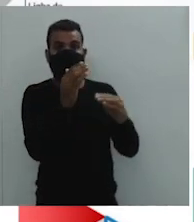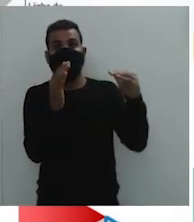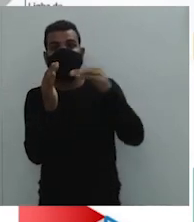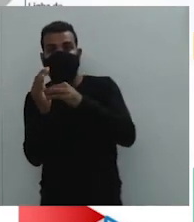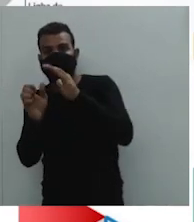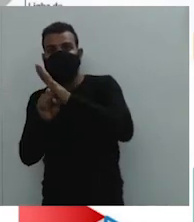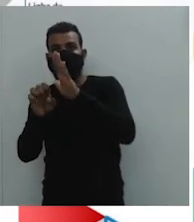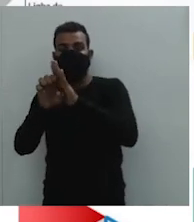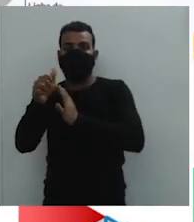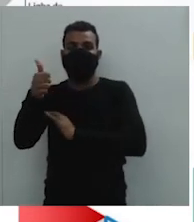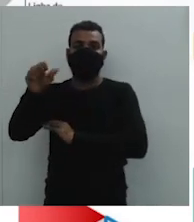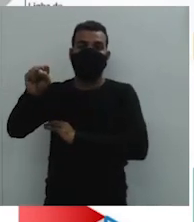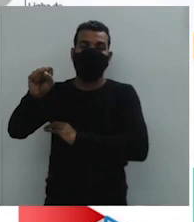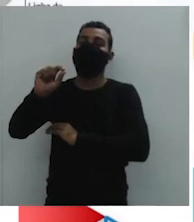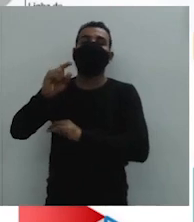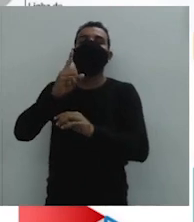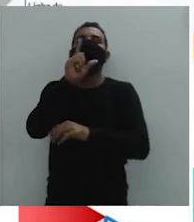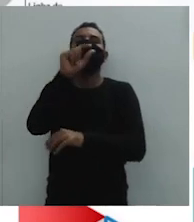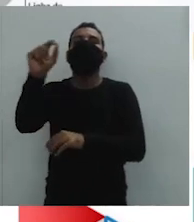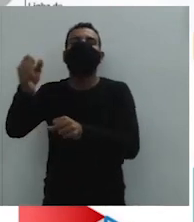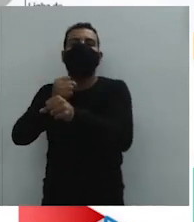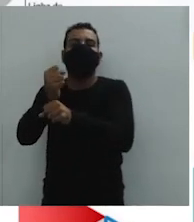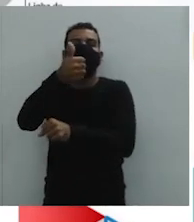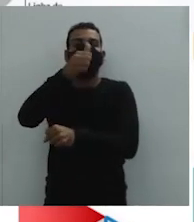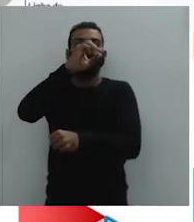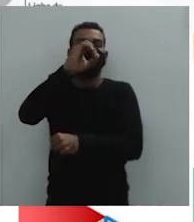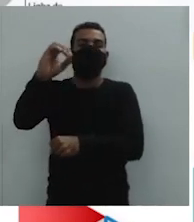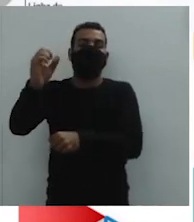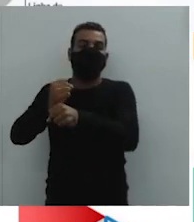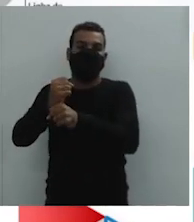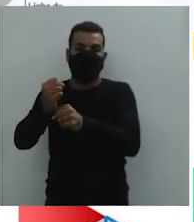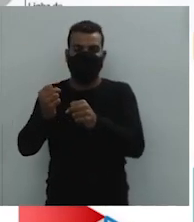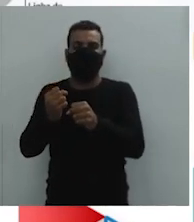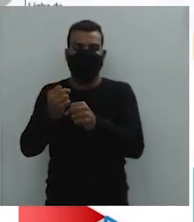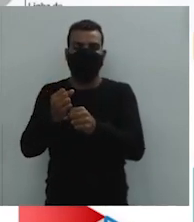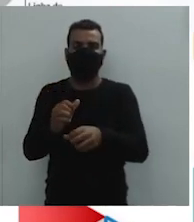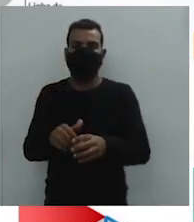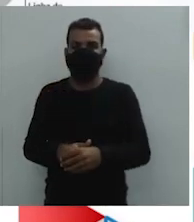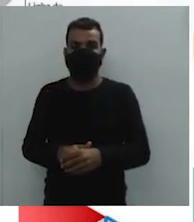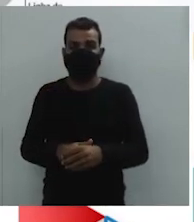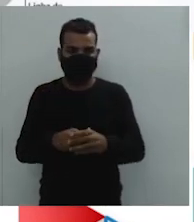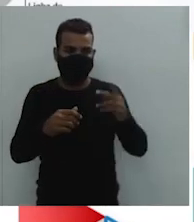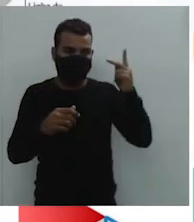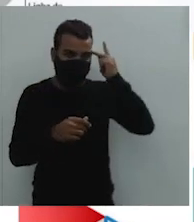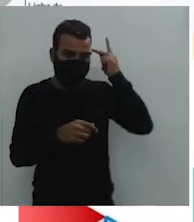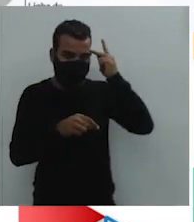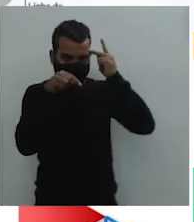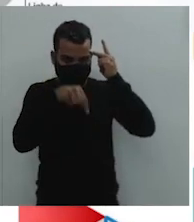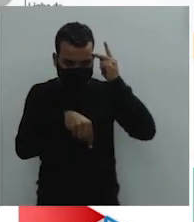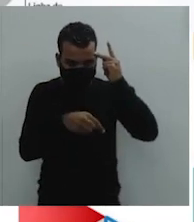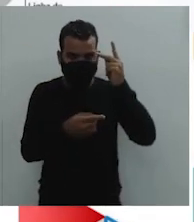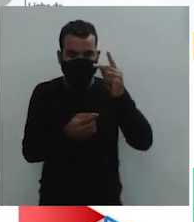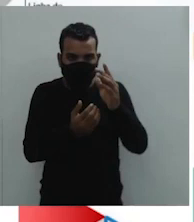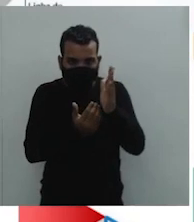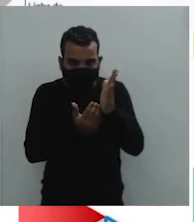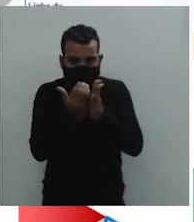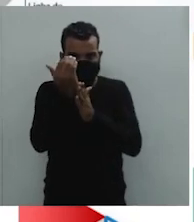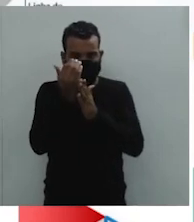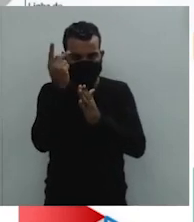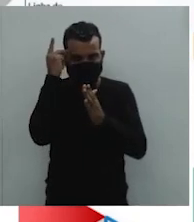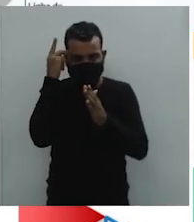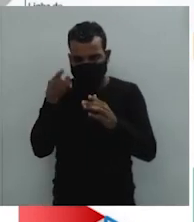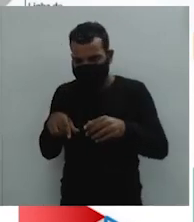1700, né? Partia de São Paulo, rumo ao interior, com o objetivo de capturar